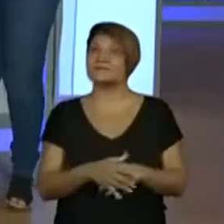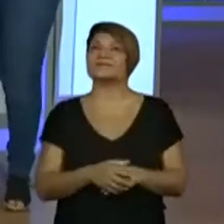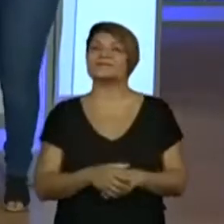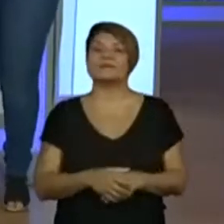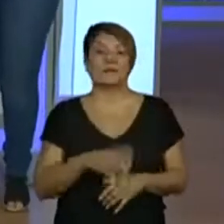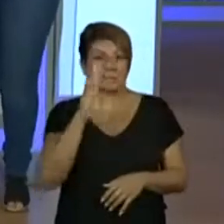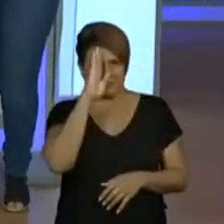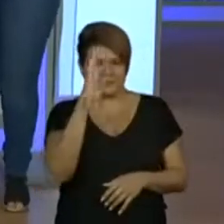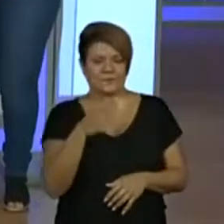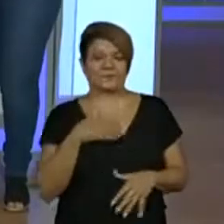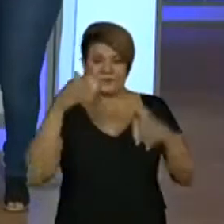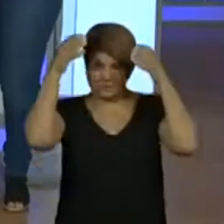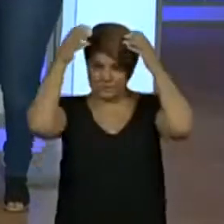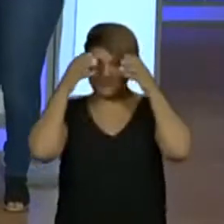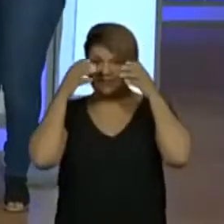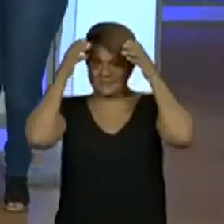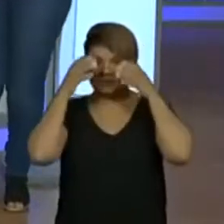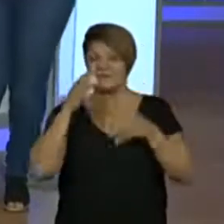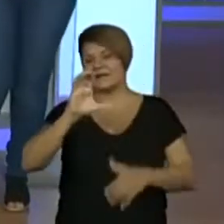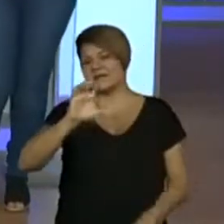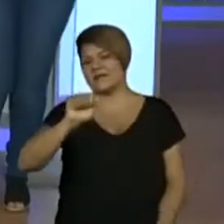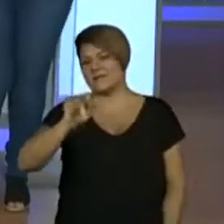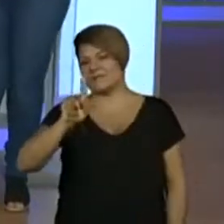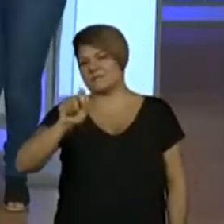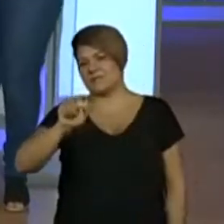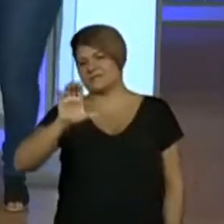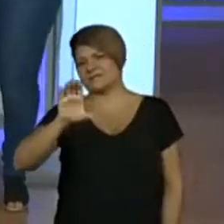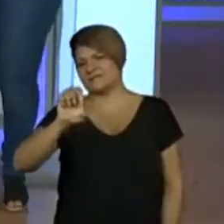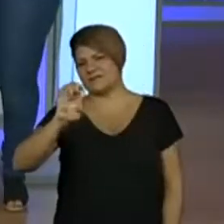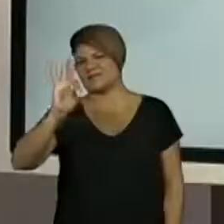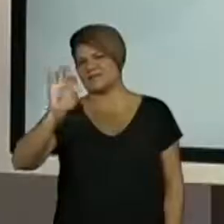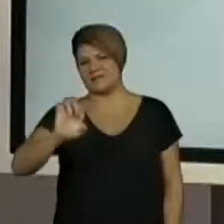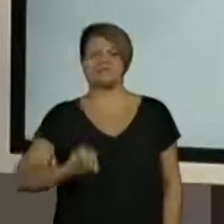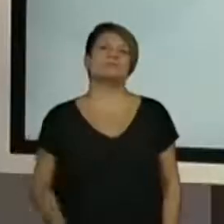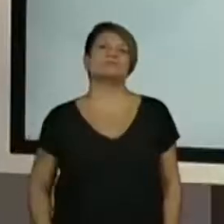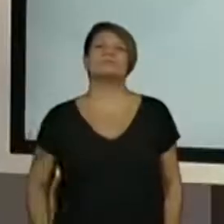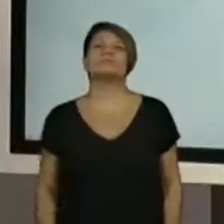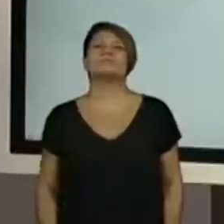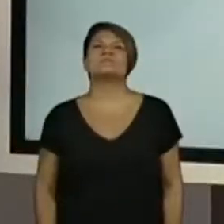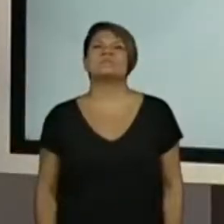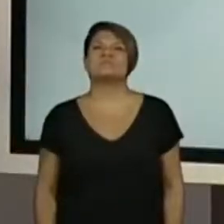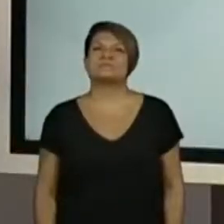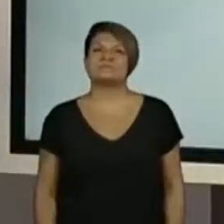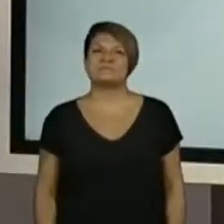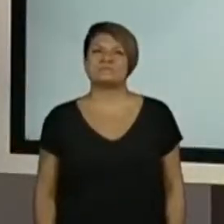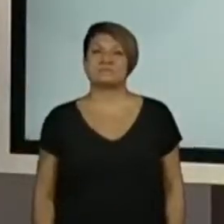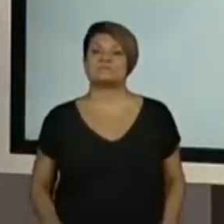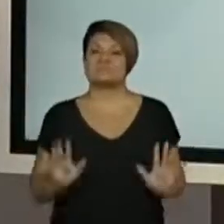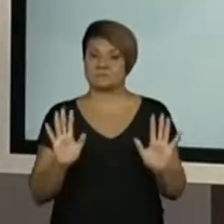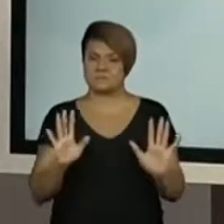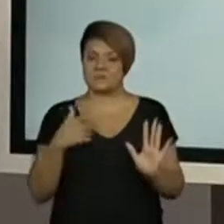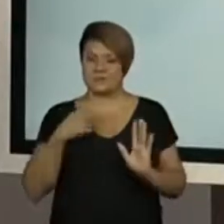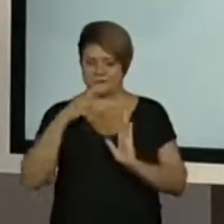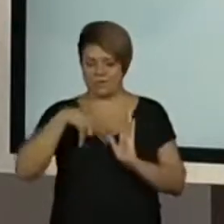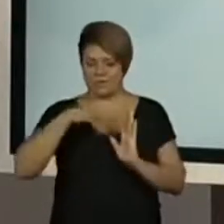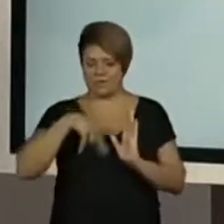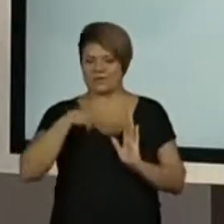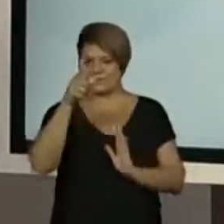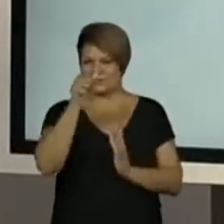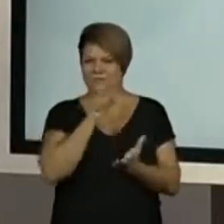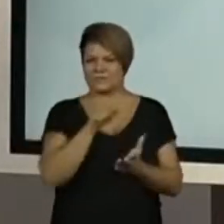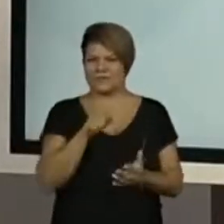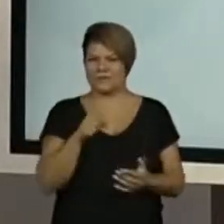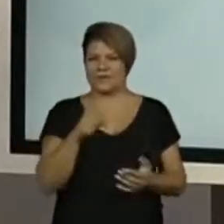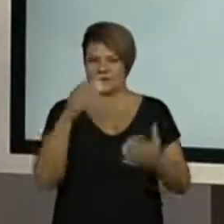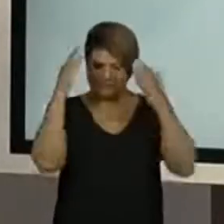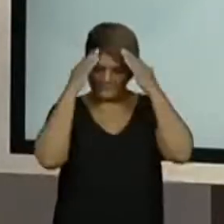capacete. Principalmente o capacete? Capacete. Então, vamos lá. A professora vai, Helena, e você vai colocando aí a mão